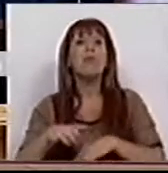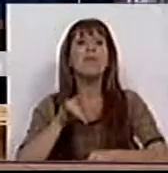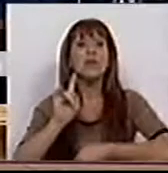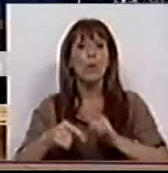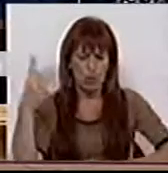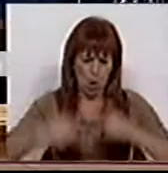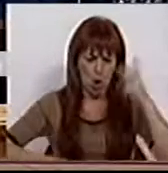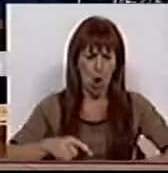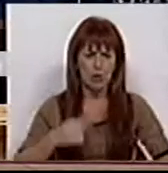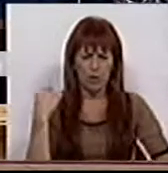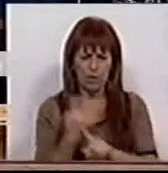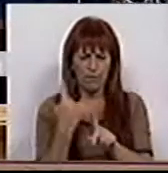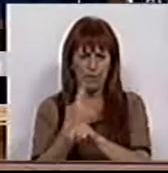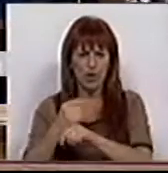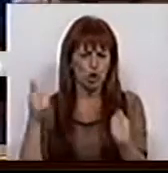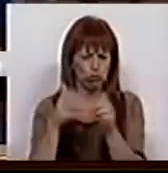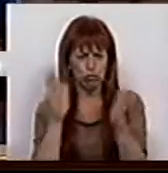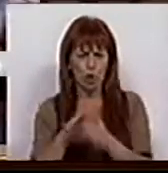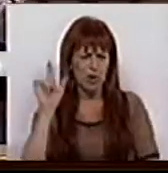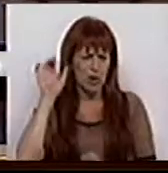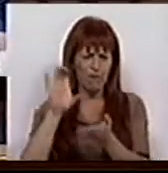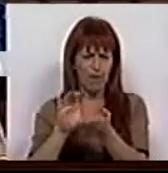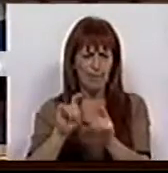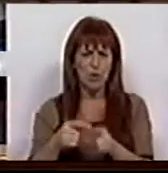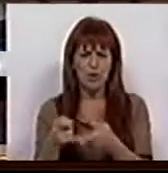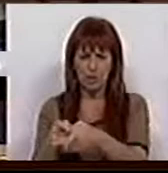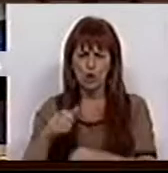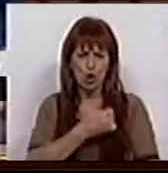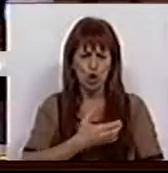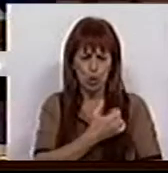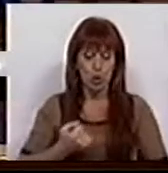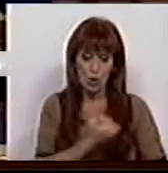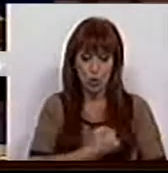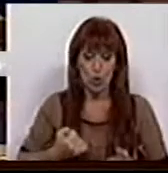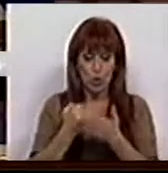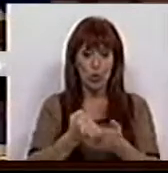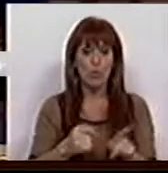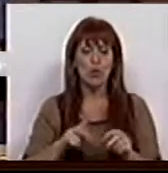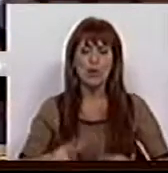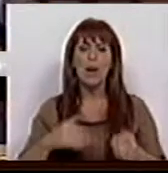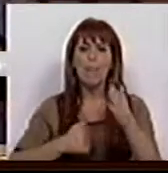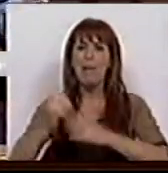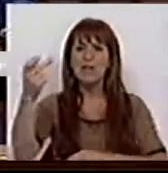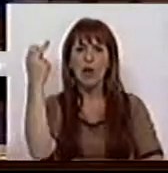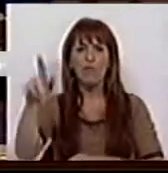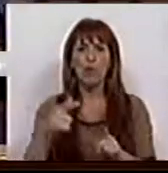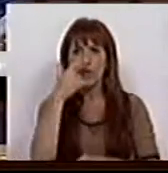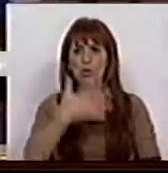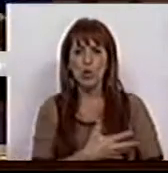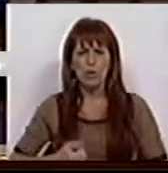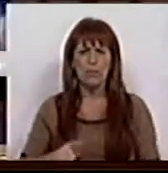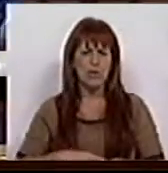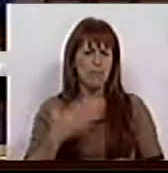fizeram do que cortar sistematicamente todas as verbas para o subsídio de desemprego. 2. Passagem à reforma dos